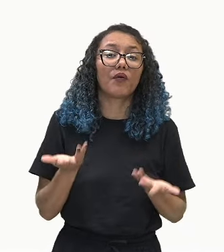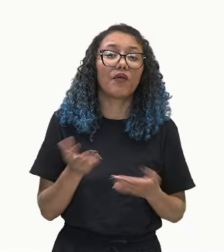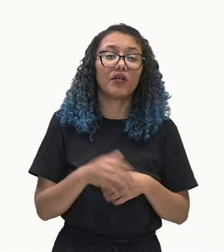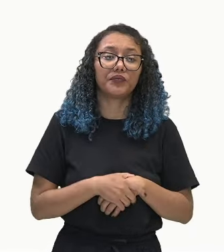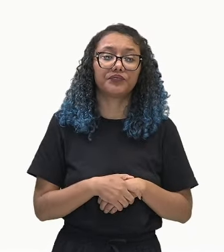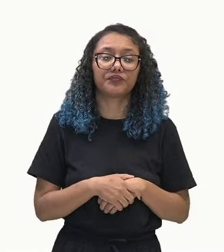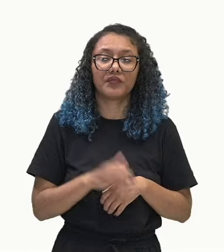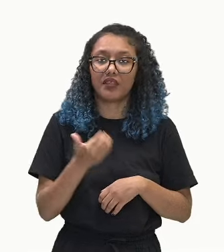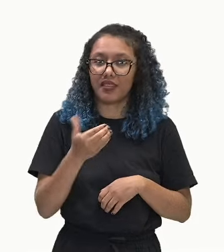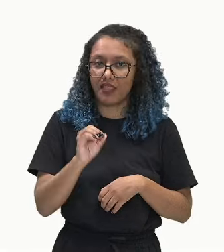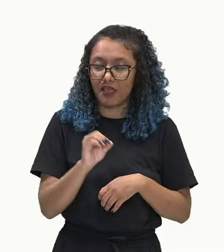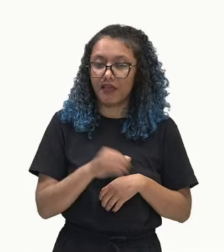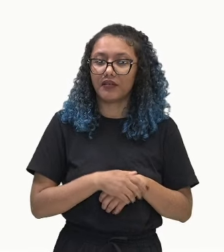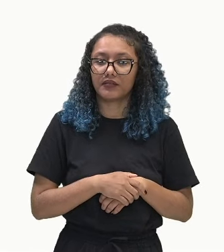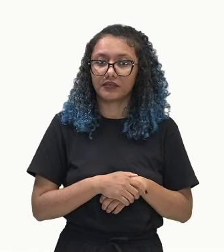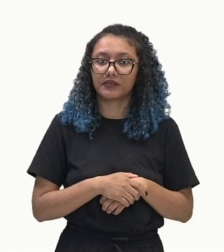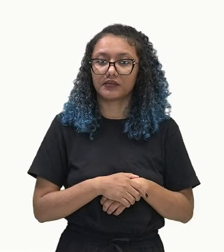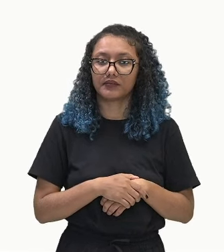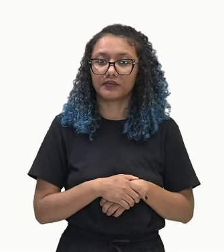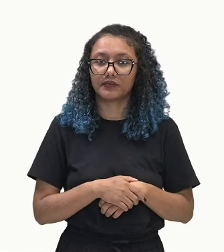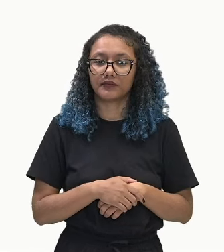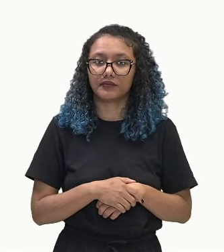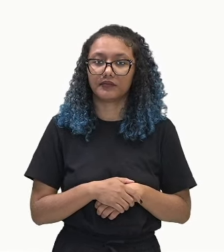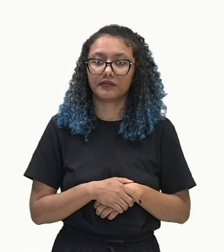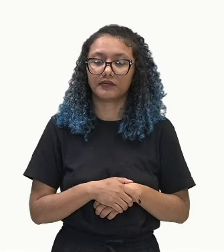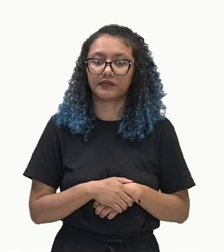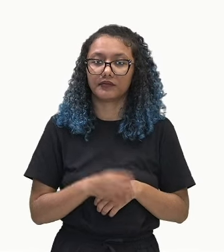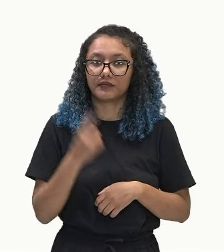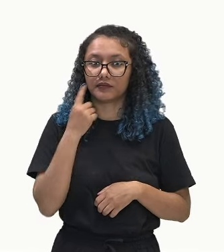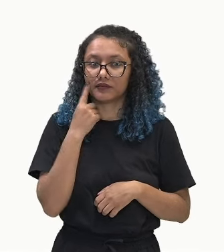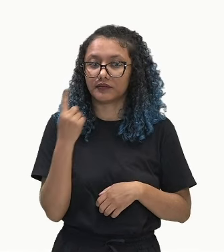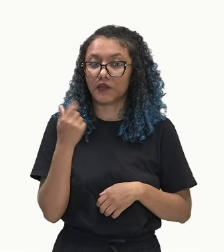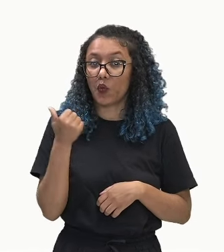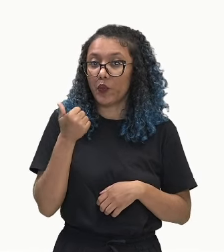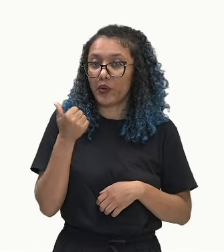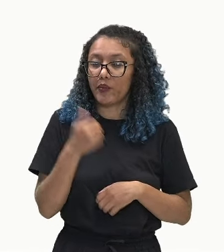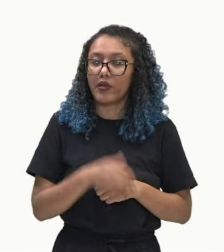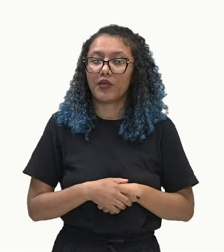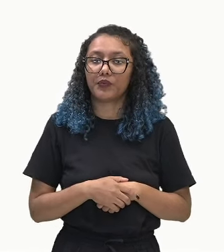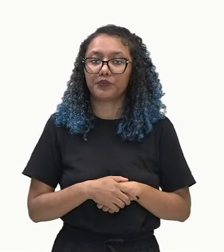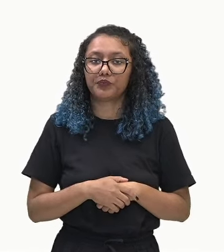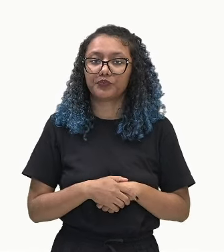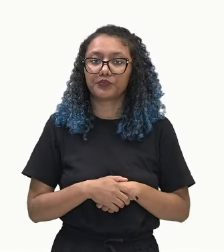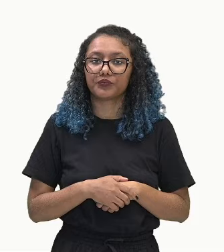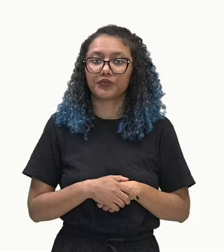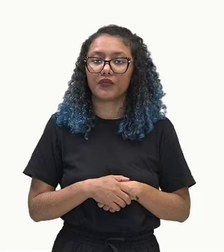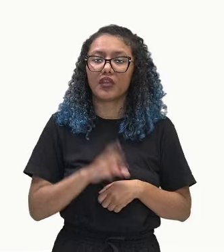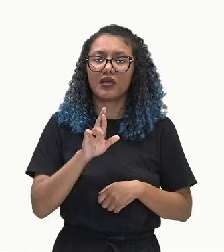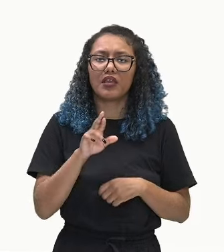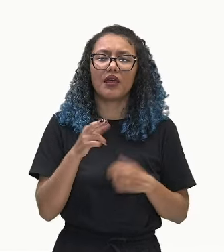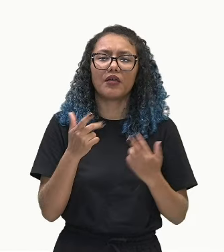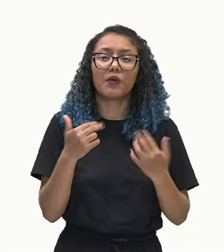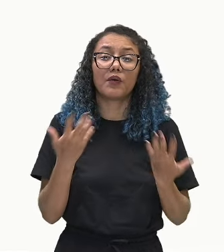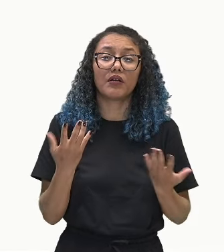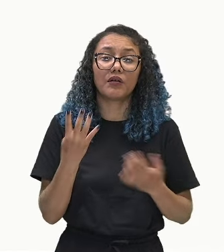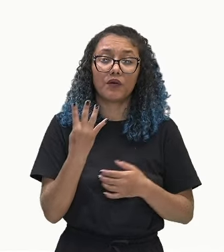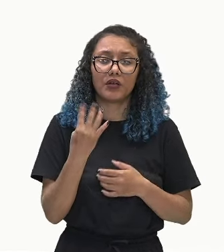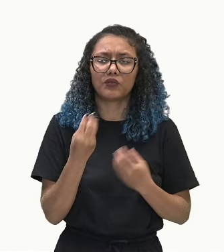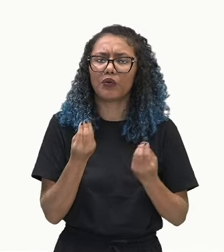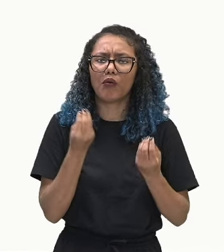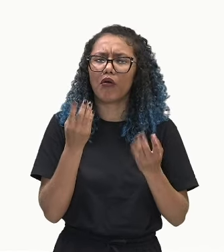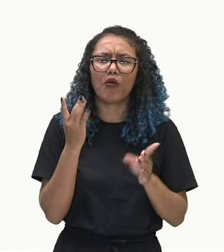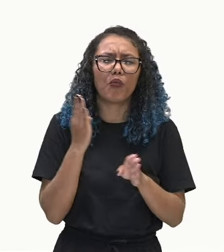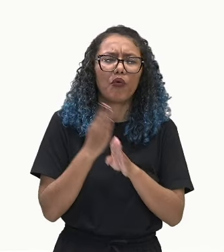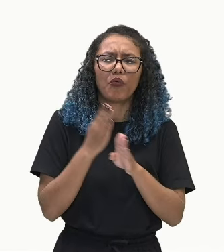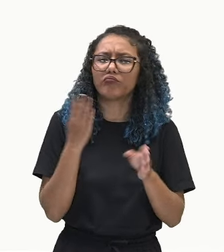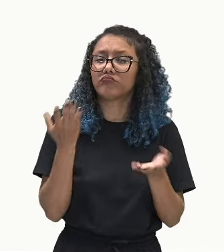é igual a 10. Ele está aqui, o primeiro termo. E a razão é igual a 4. Como que a gente fez para